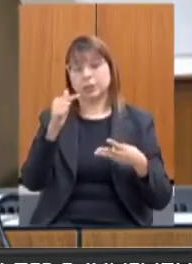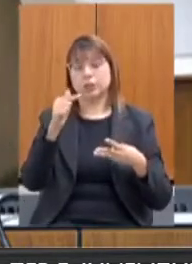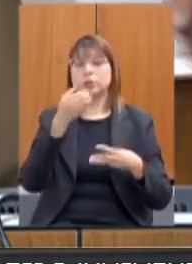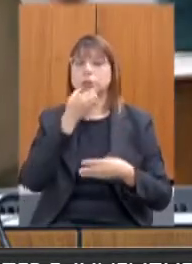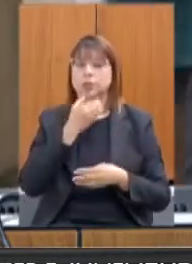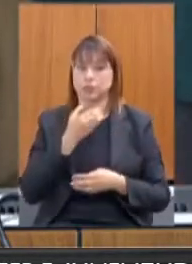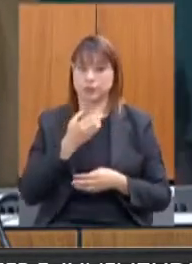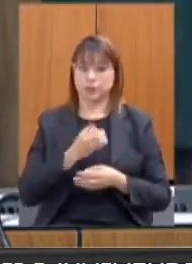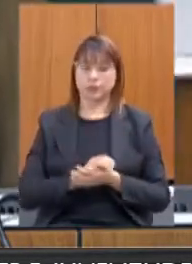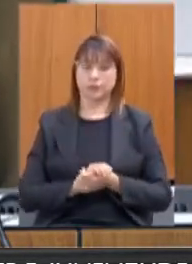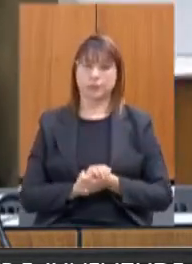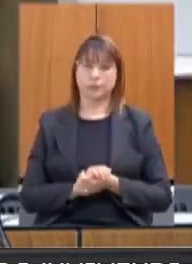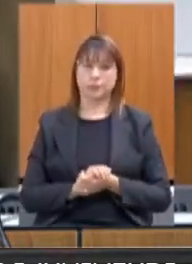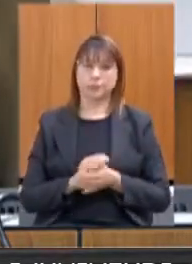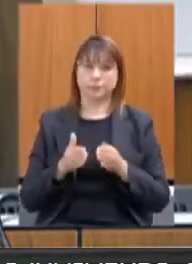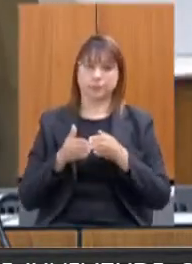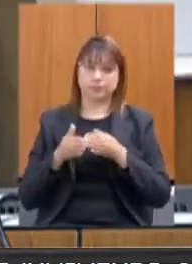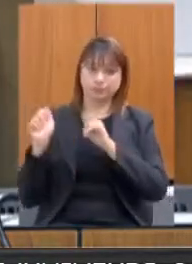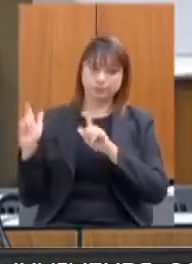12. Por favor.